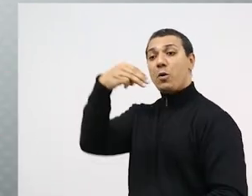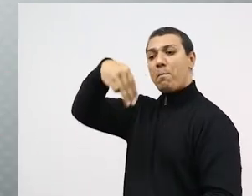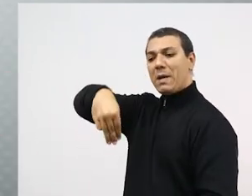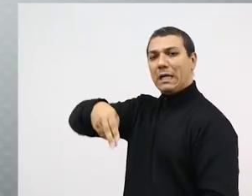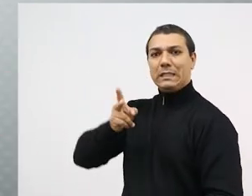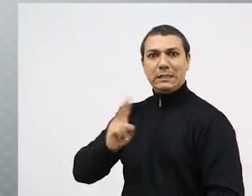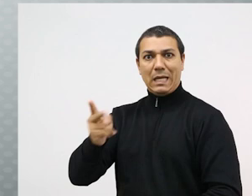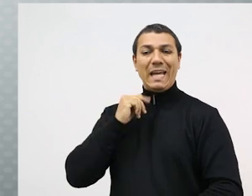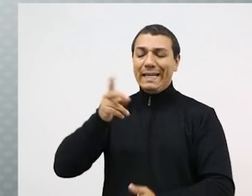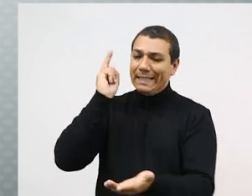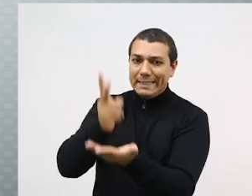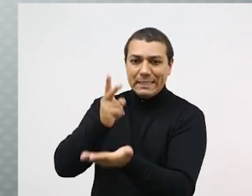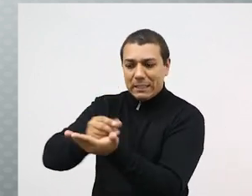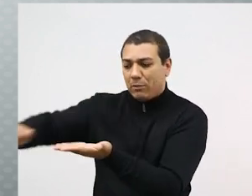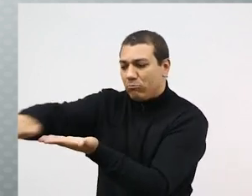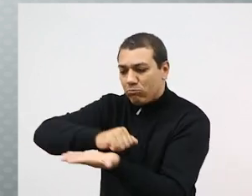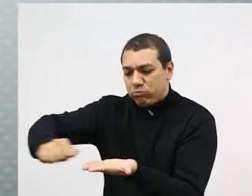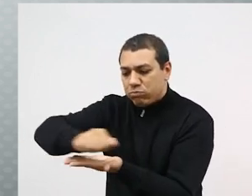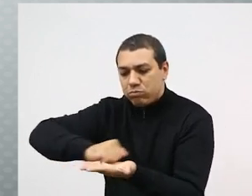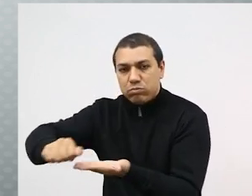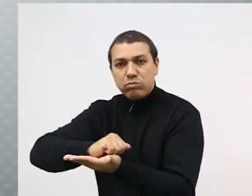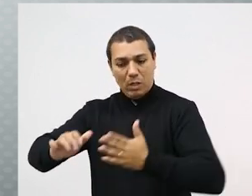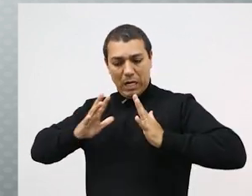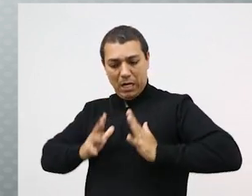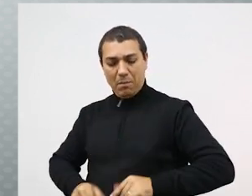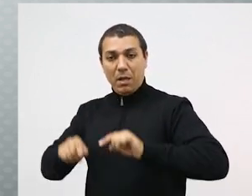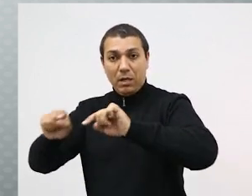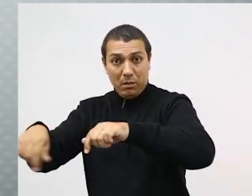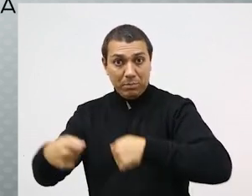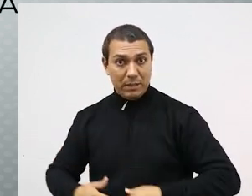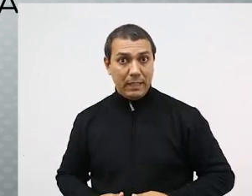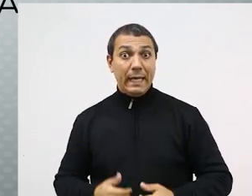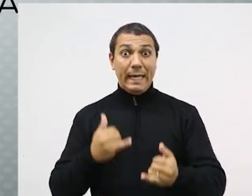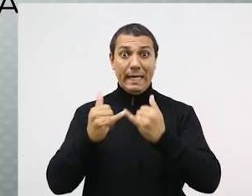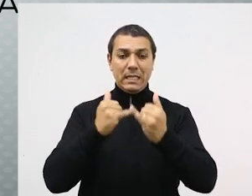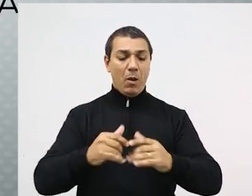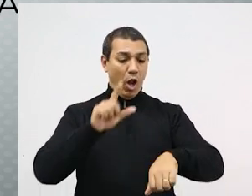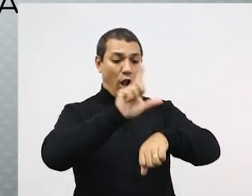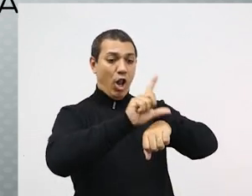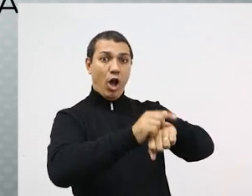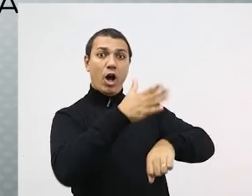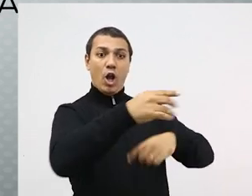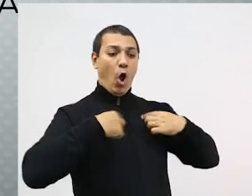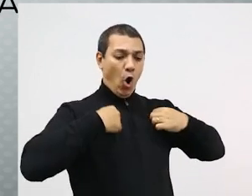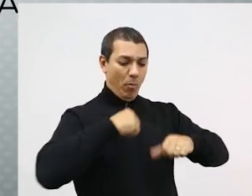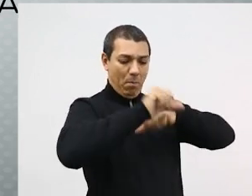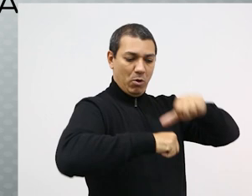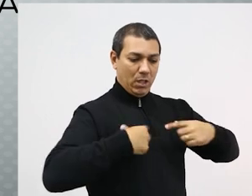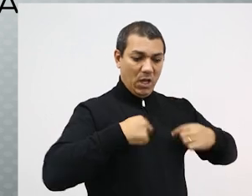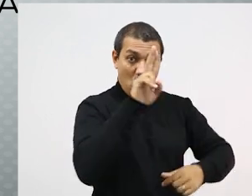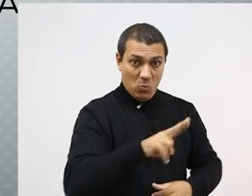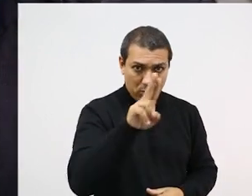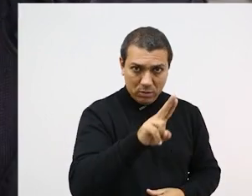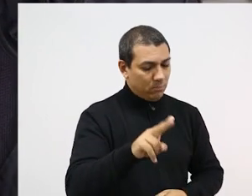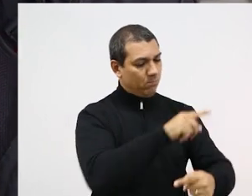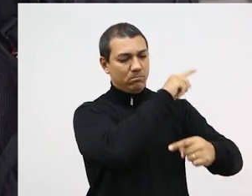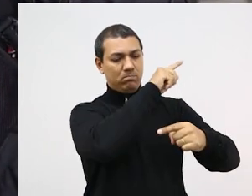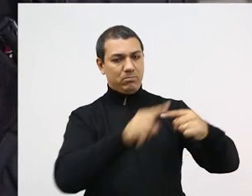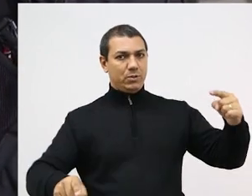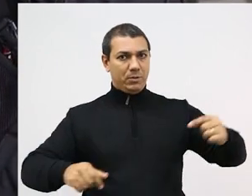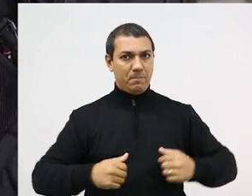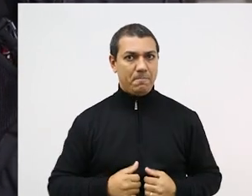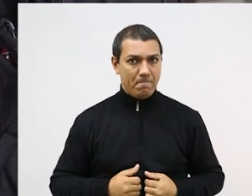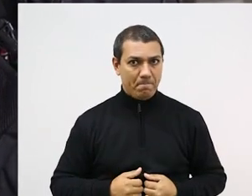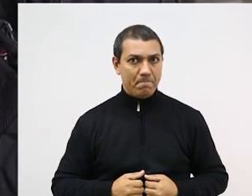superfícies precisarão ser higienizadas a cada utilização. O uso de provadores de roupas também está suspenso. Na